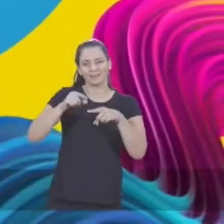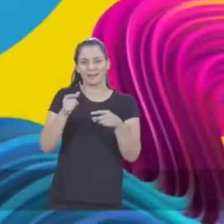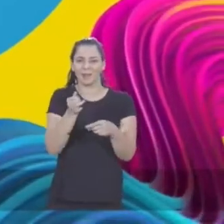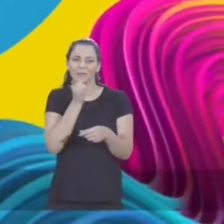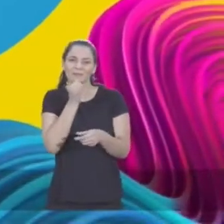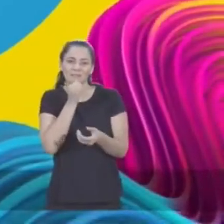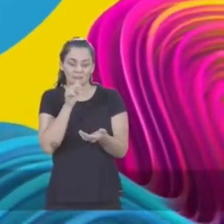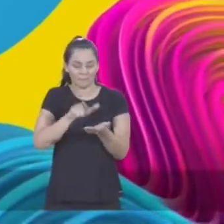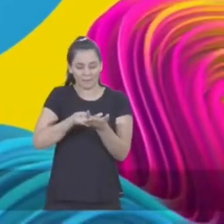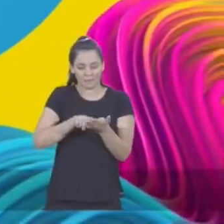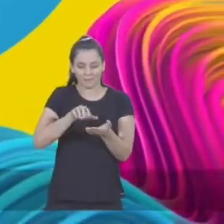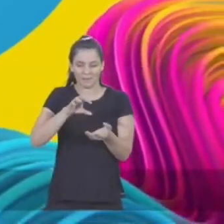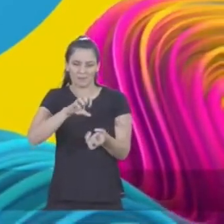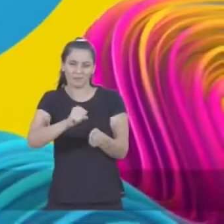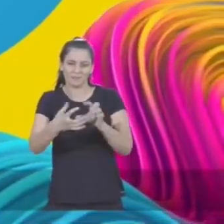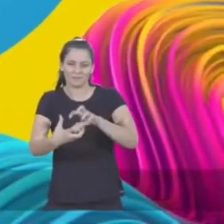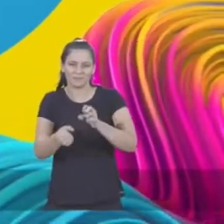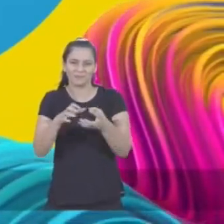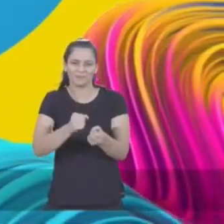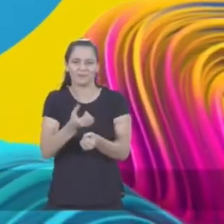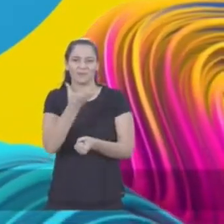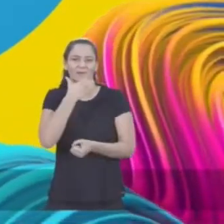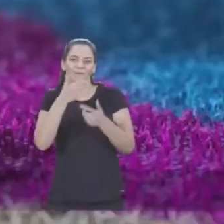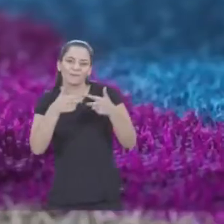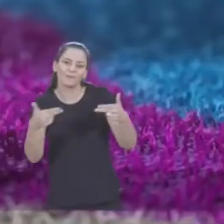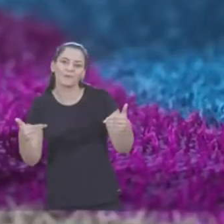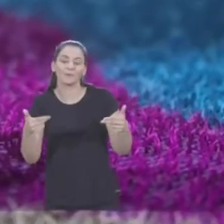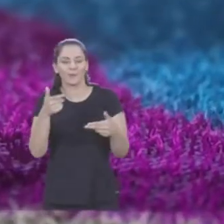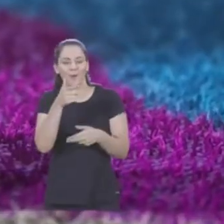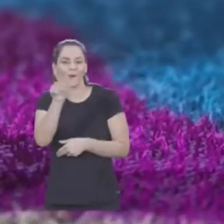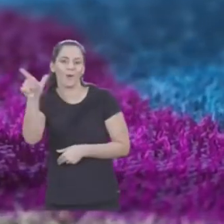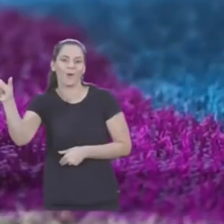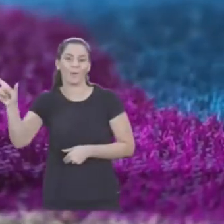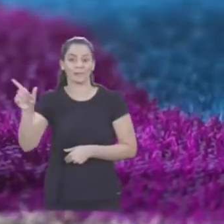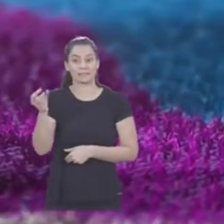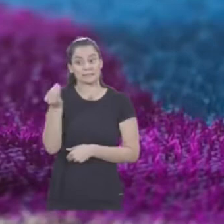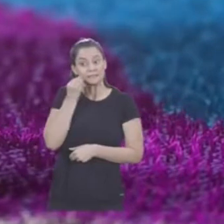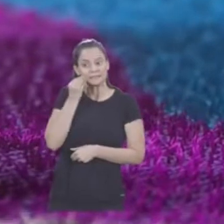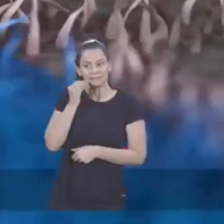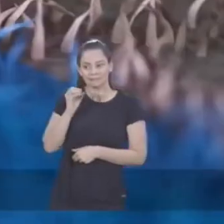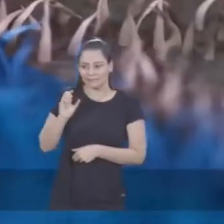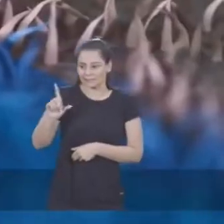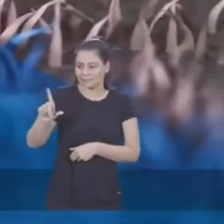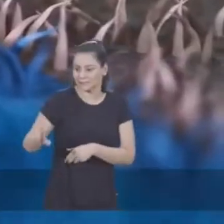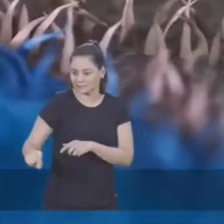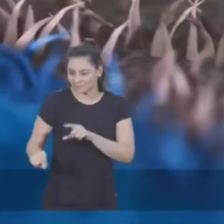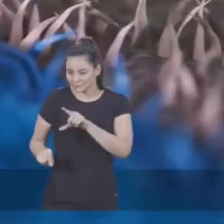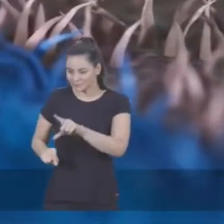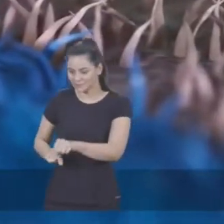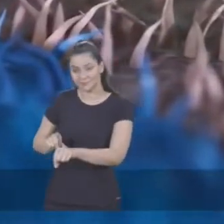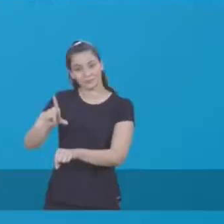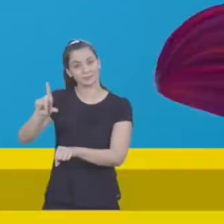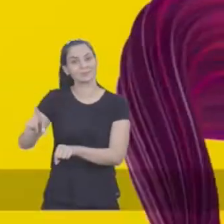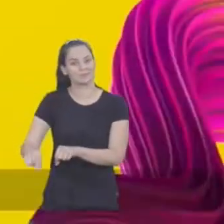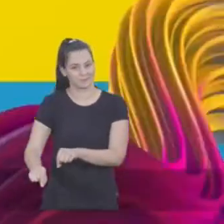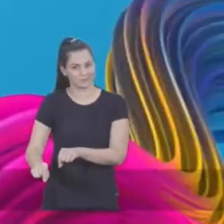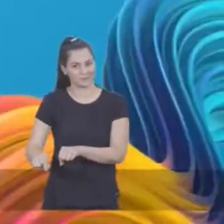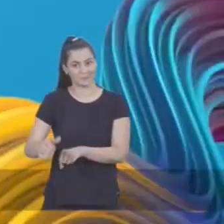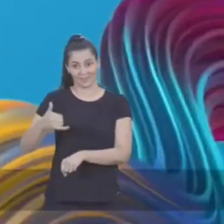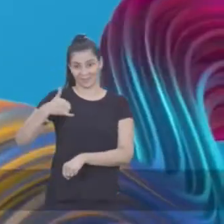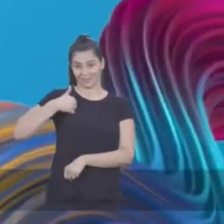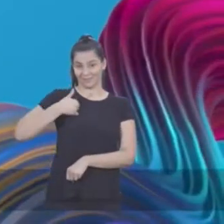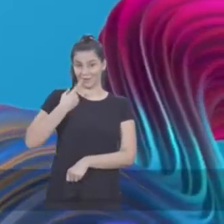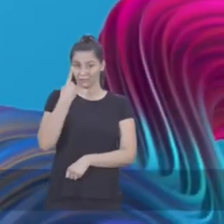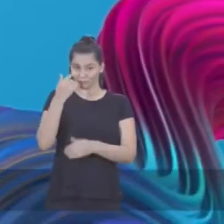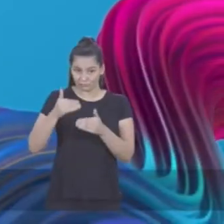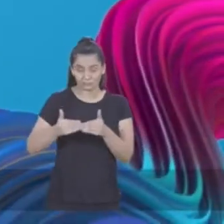bolinhas de papel, pedaços de frutas ou outros, para que ela possa pegar e treinar fazer uma pinça com os dedos. A partir